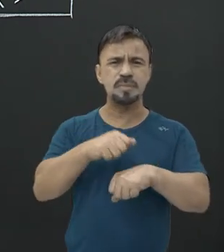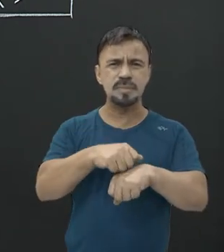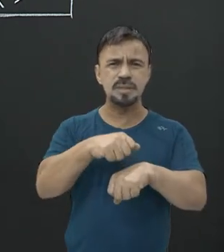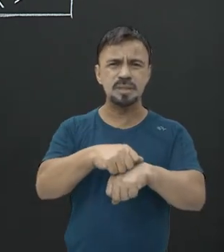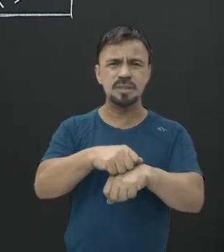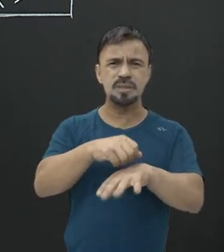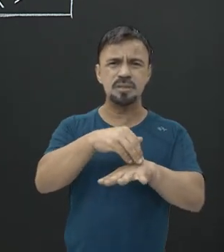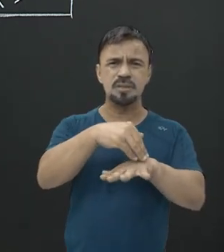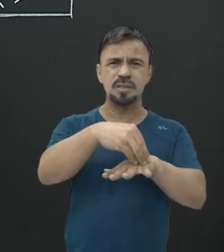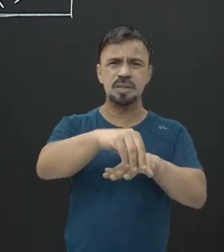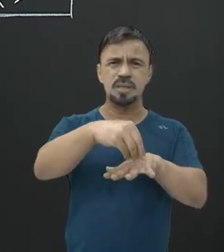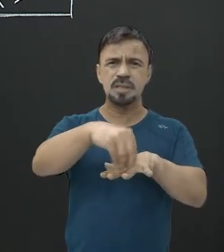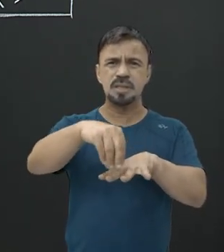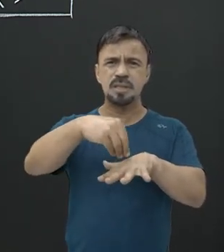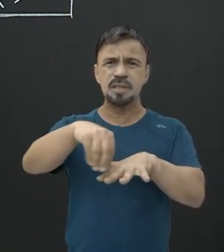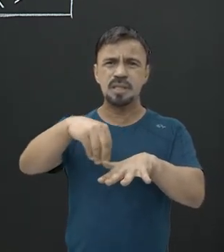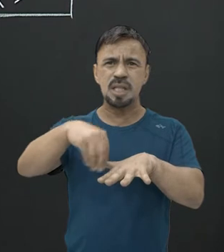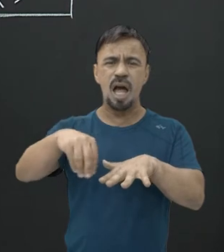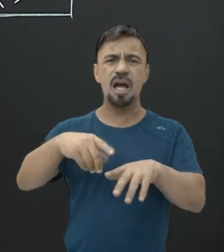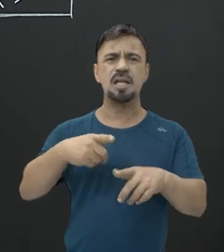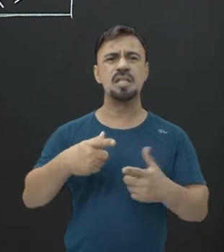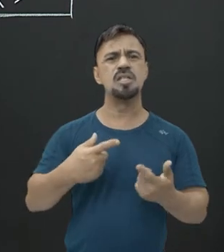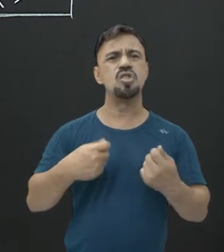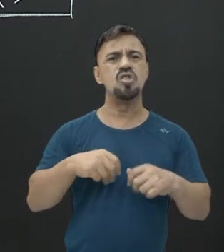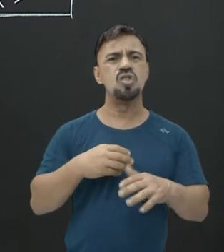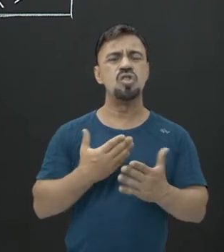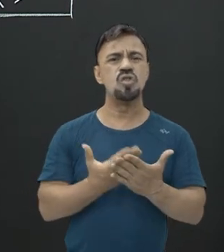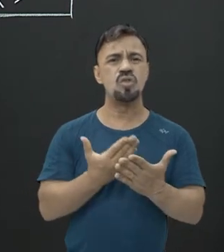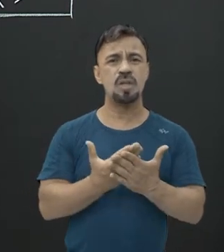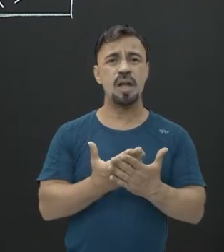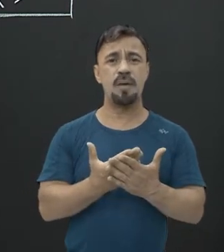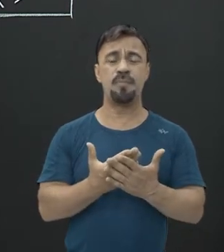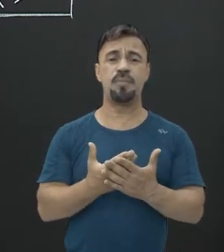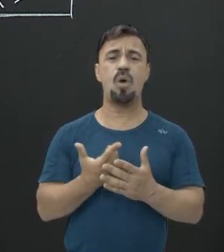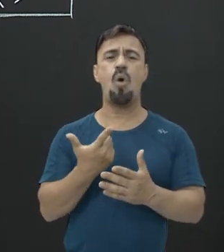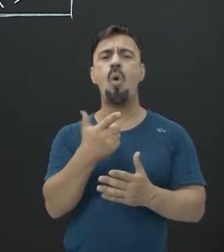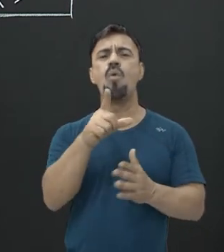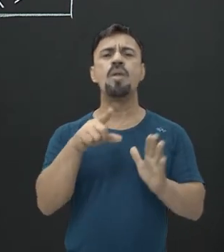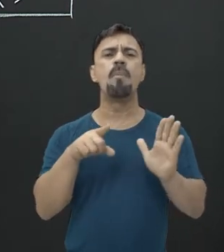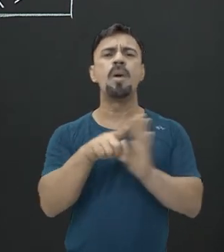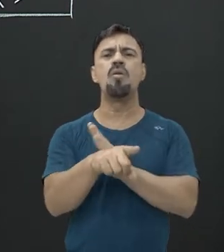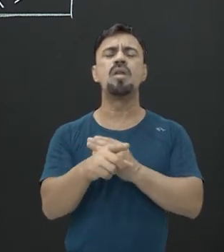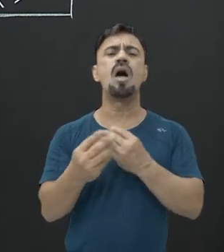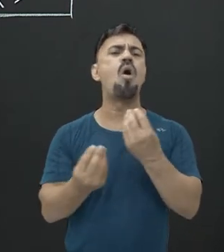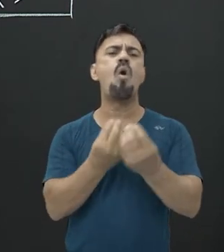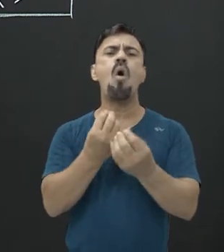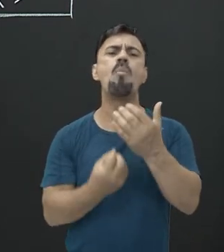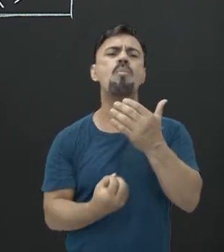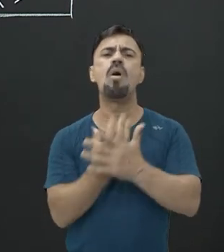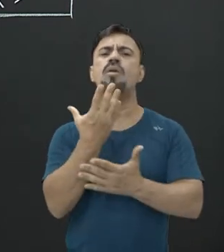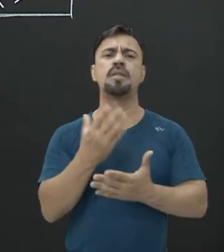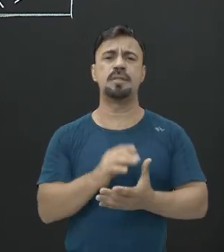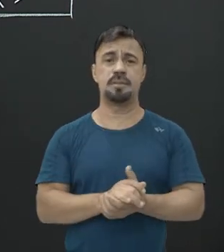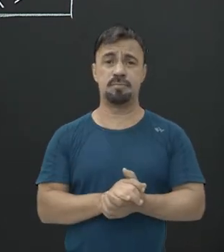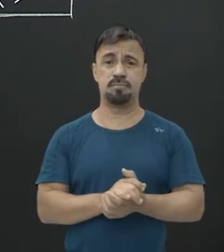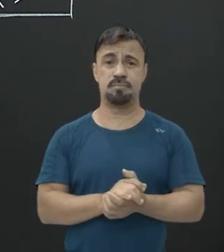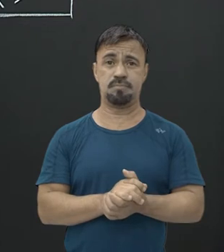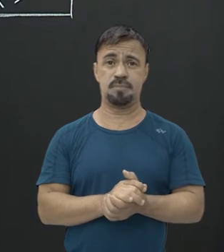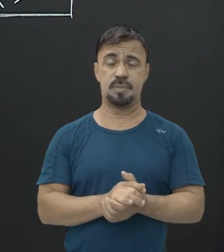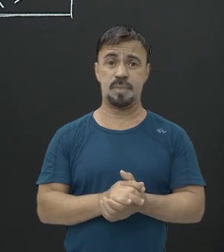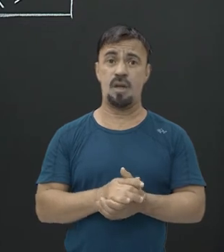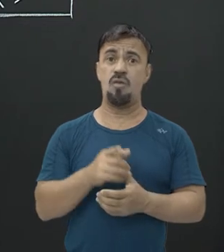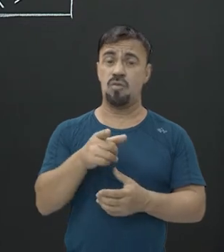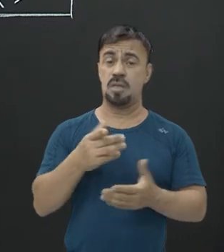é útil, que é importante estudá-los. E aí vem a outra pergunta. Como que se formam fósseis? Porque você